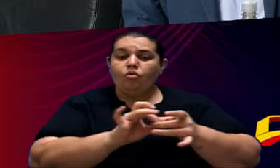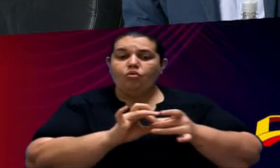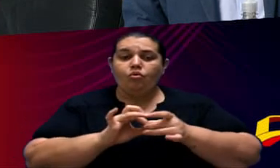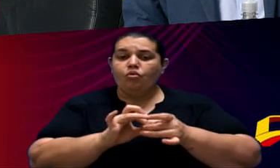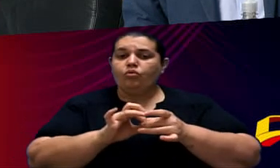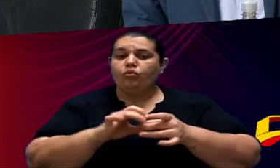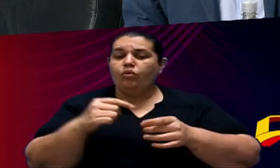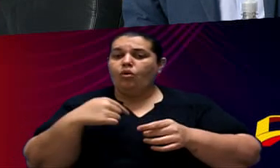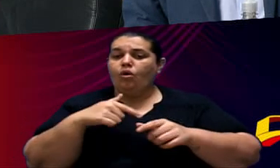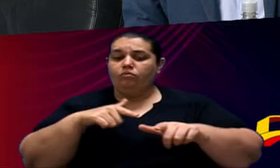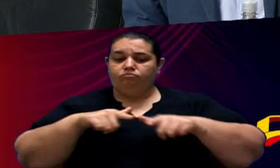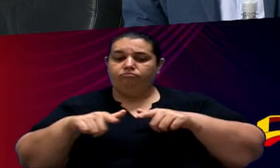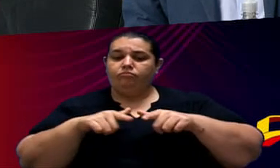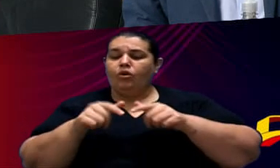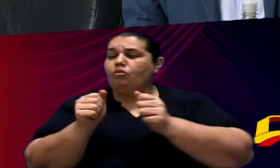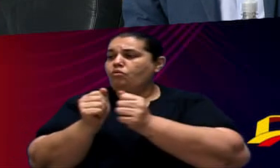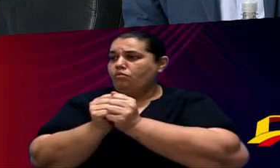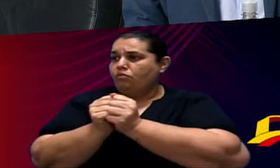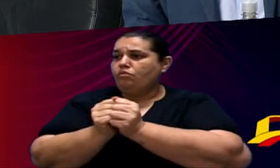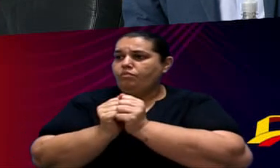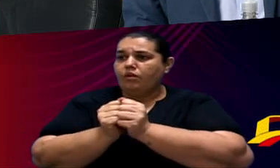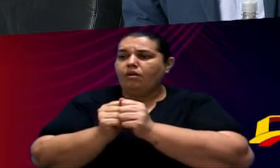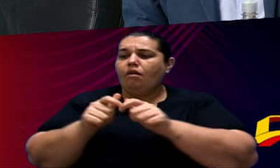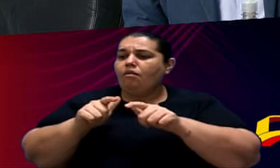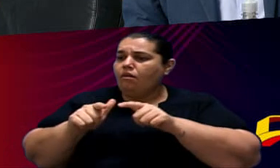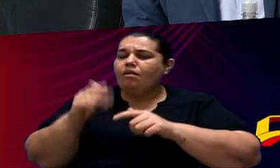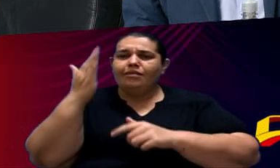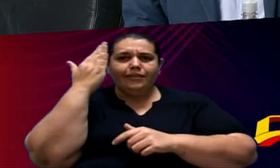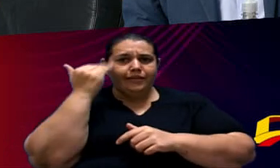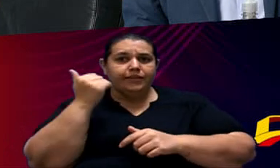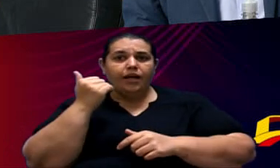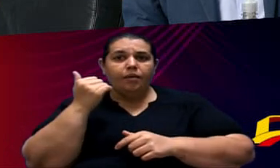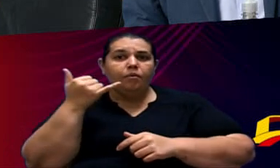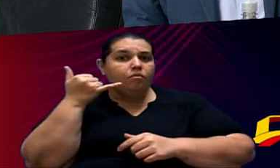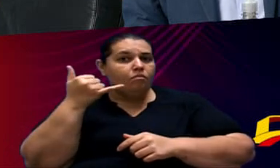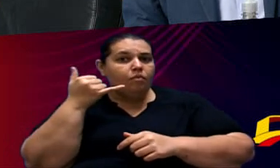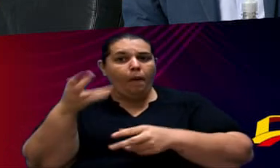Vi Um Pouco Já As Nossas Ligações